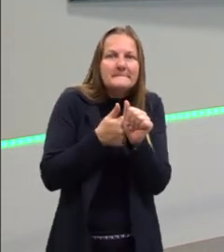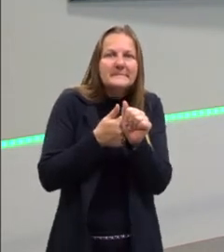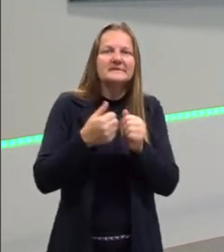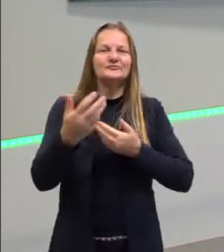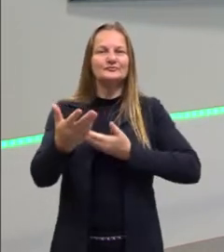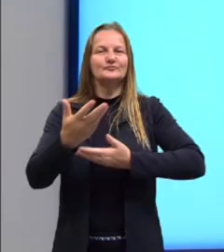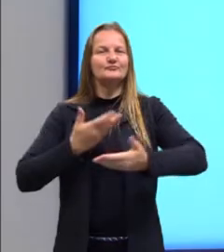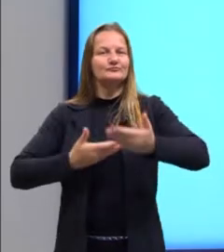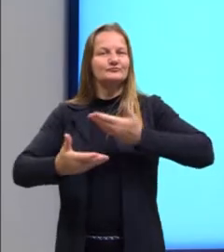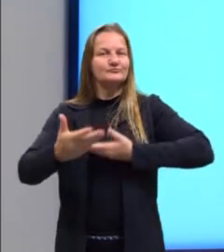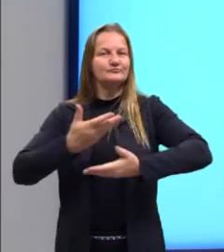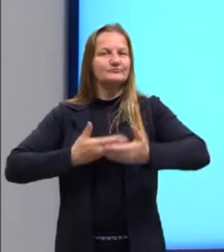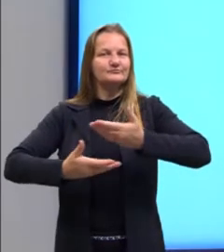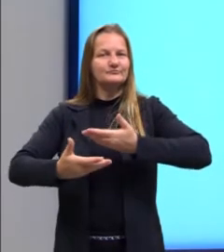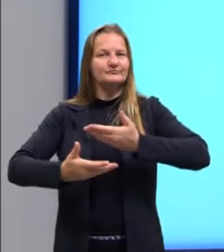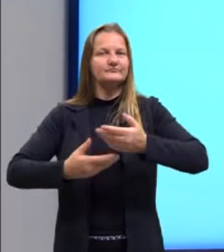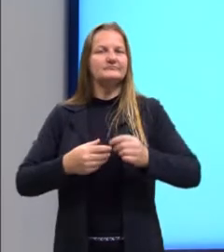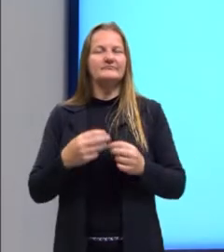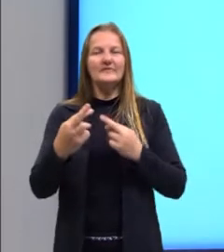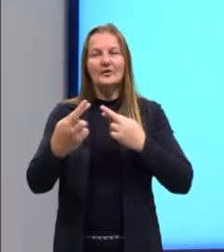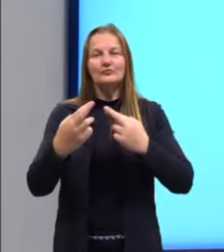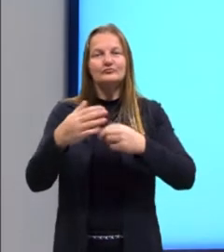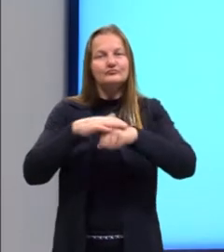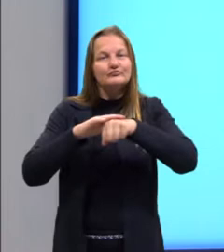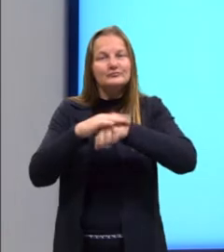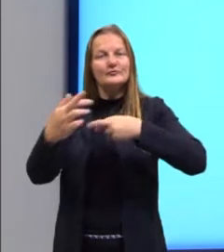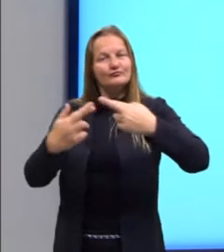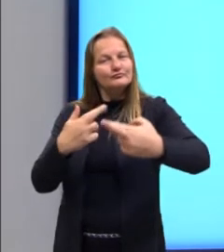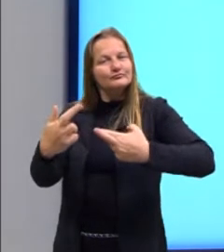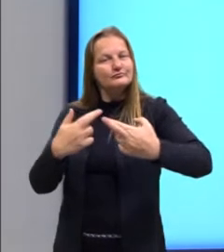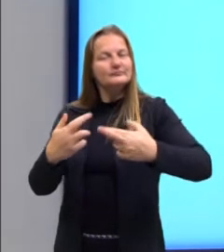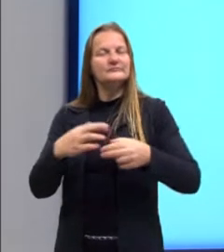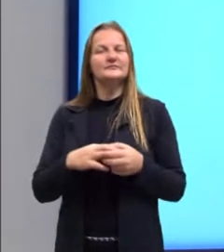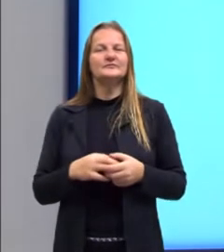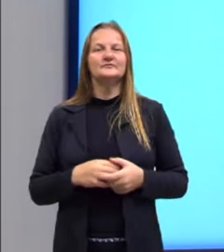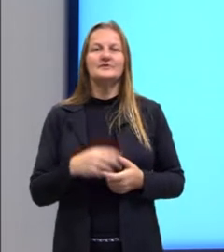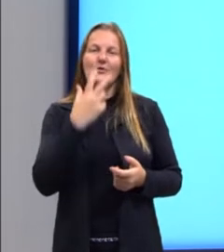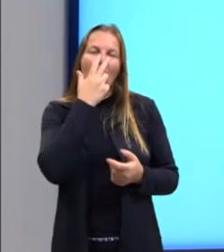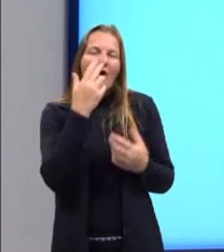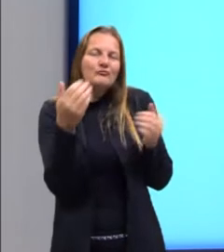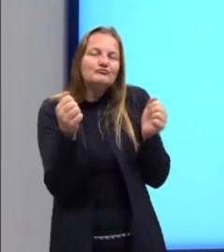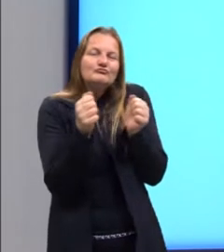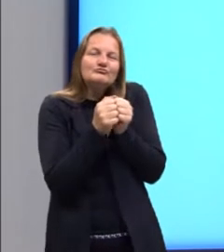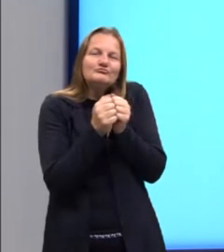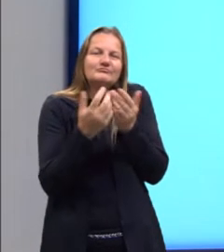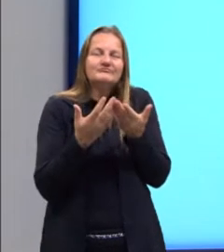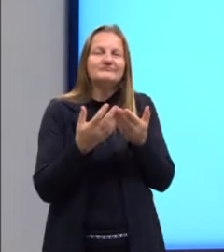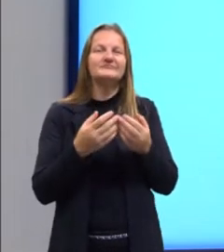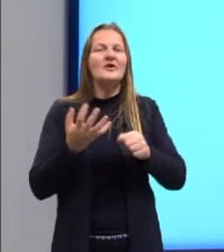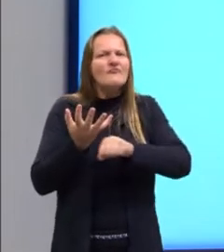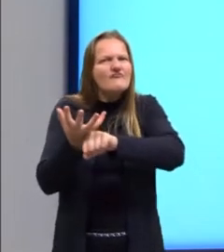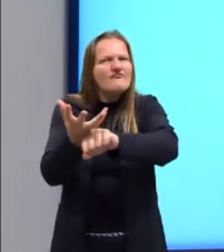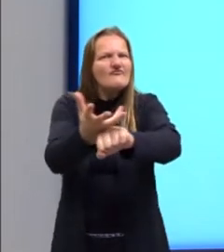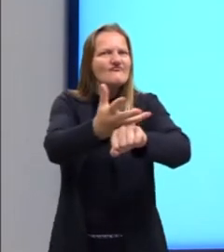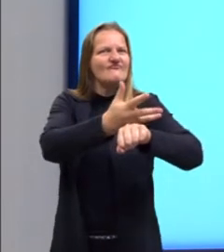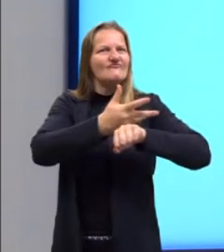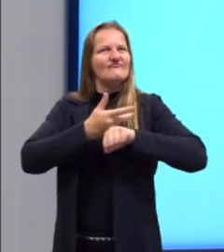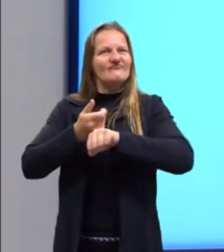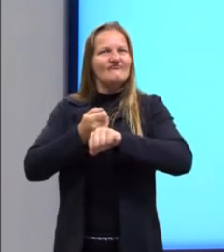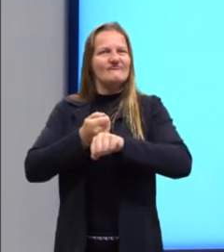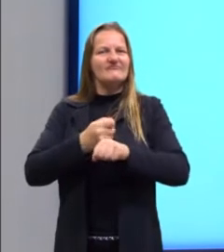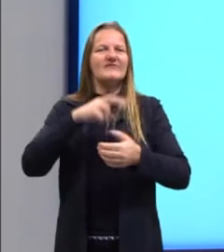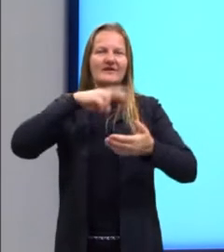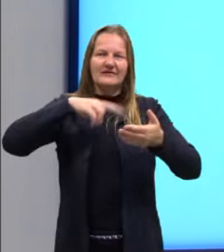utilizando-se, então, dessa intimidade, dessa proximidade, persuadir o leitor a